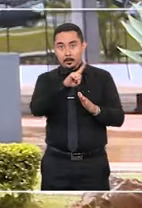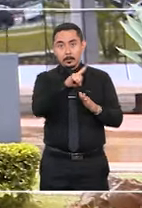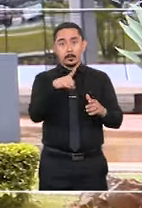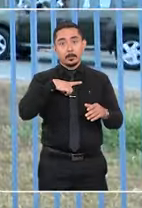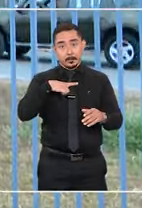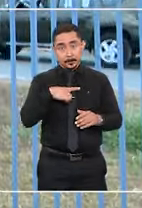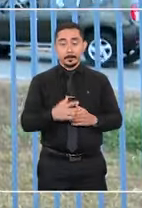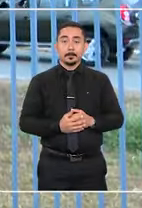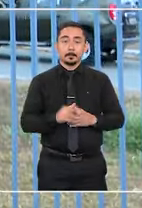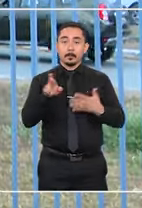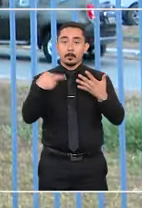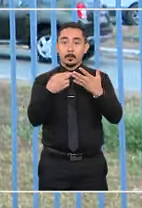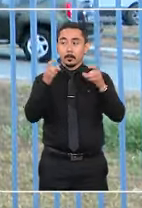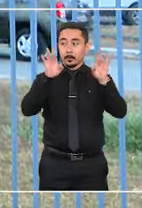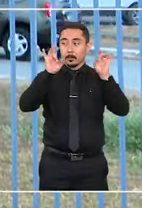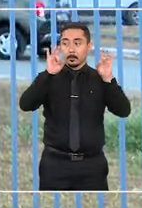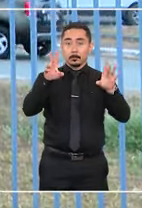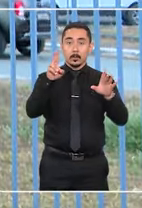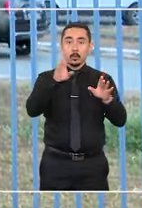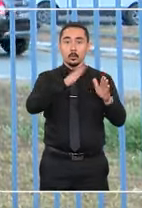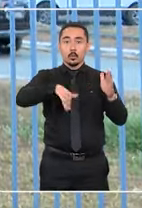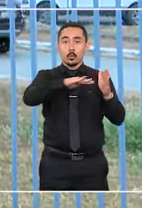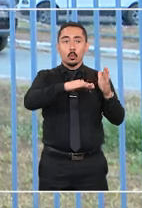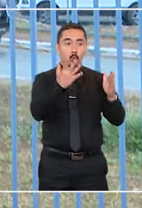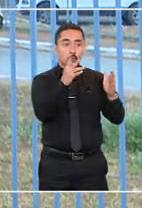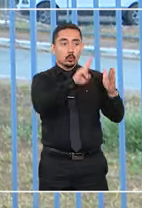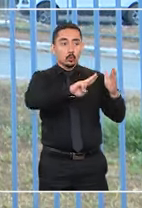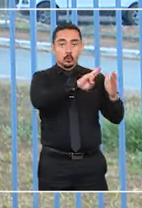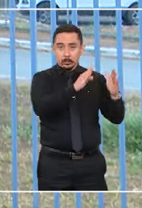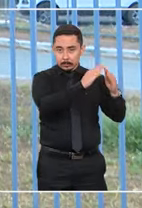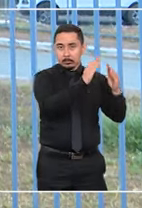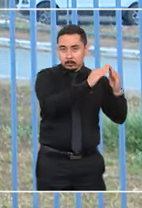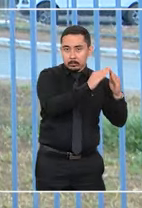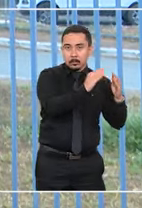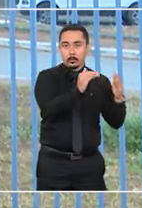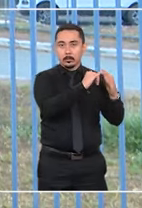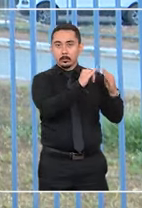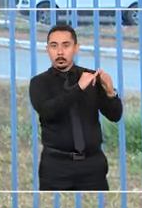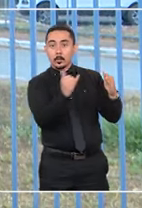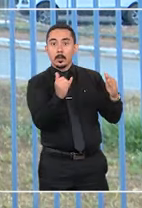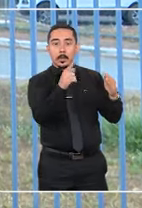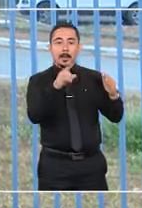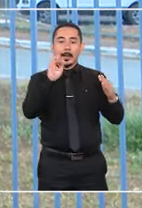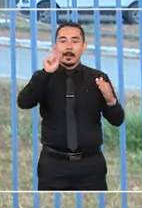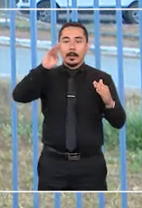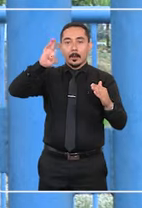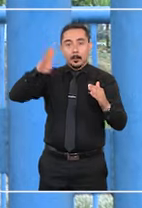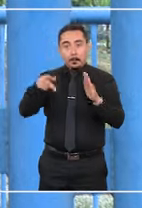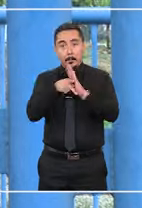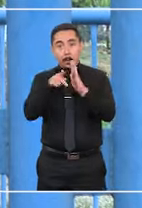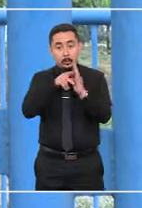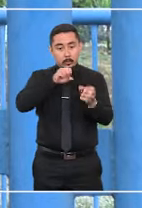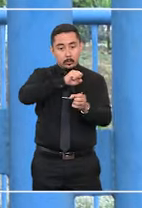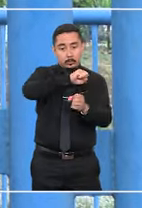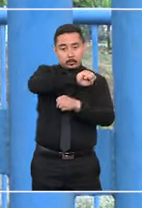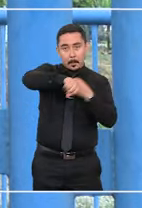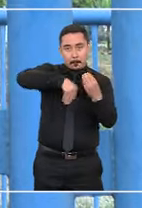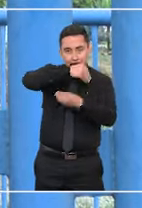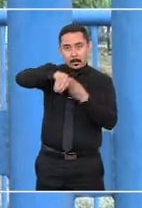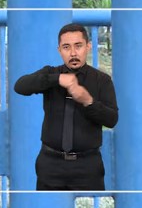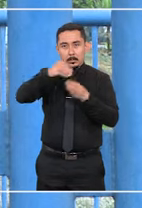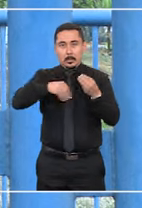contestação. Por meio de recurso especial, os ocupantes do imóvel alegaram que, sendo a Caesb uma sociedade de economia mista,